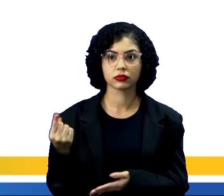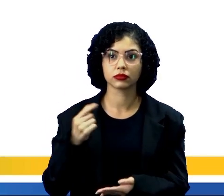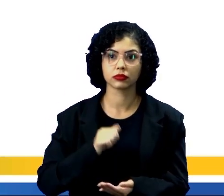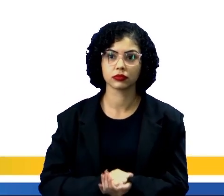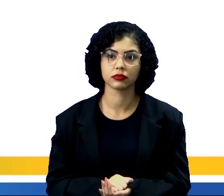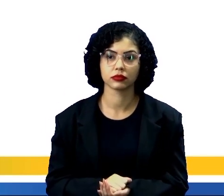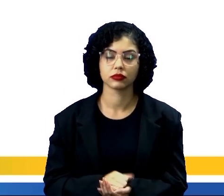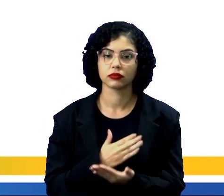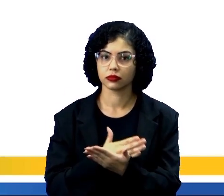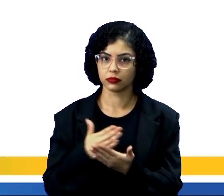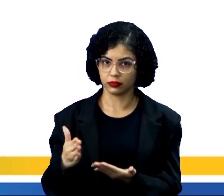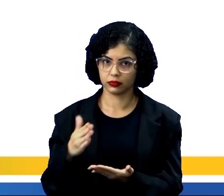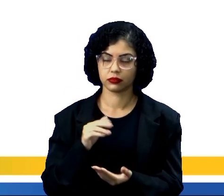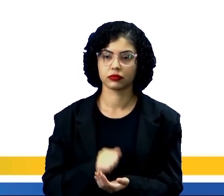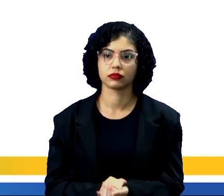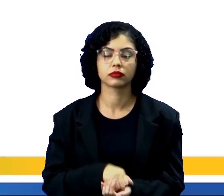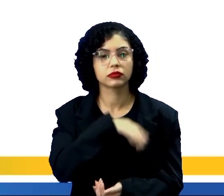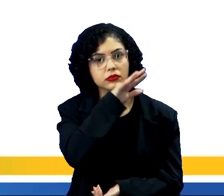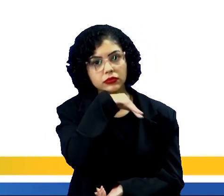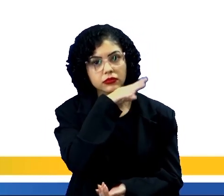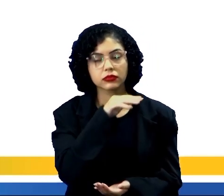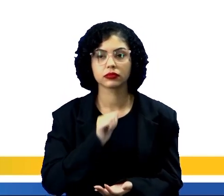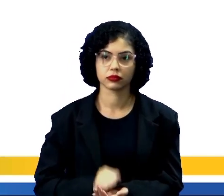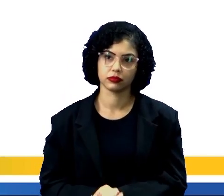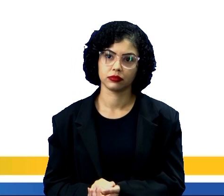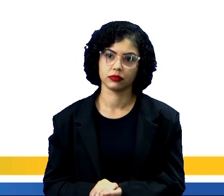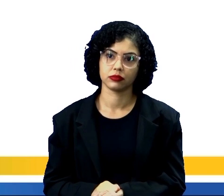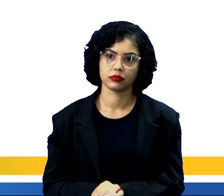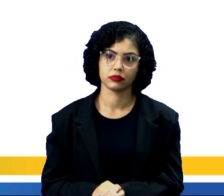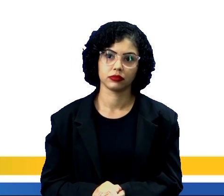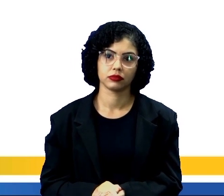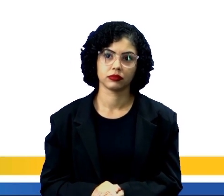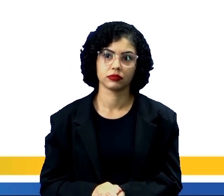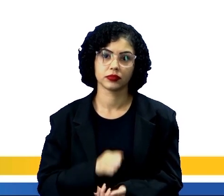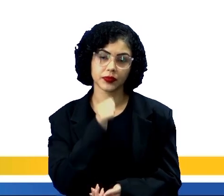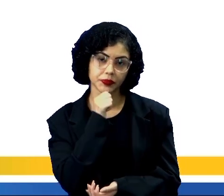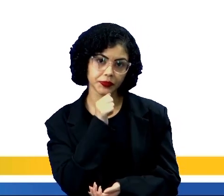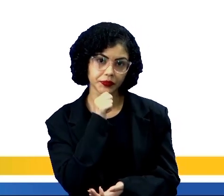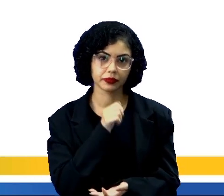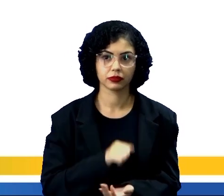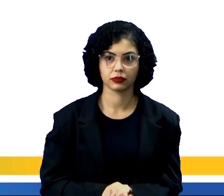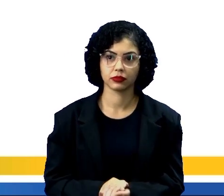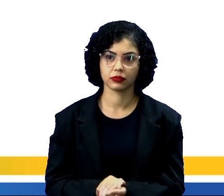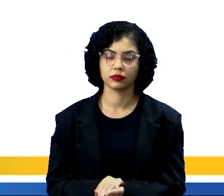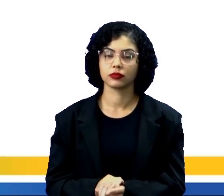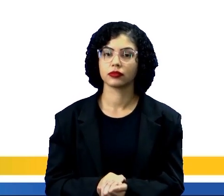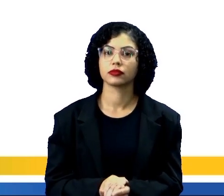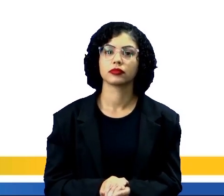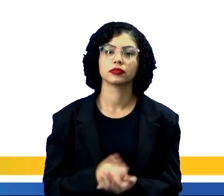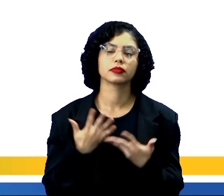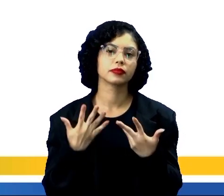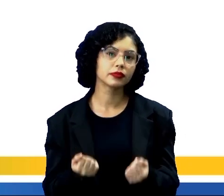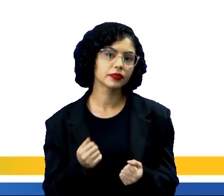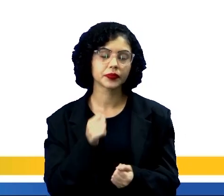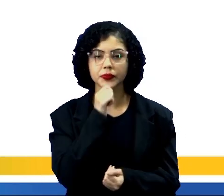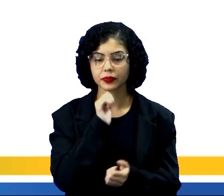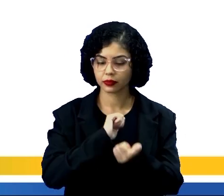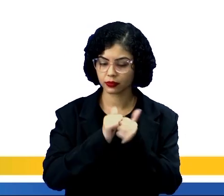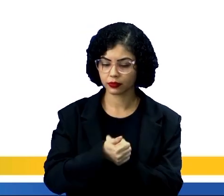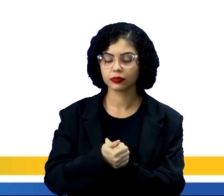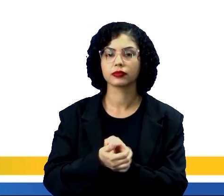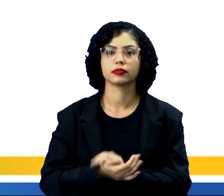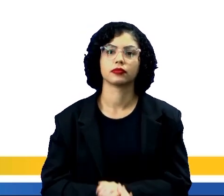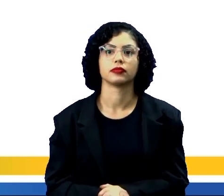que eles começaram a usar os animais como meio de transporte, eles acrescentaram, adaptaram, né,